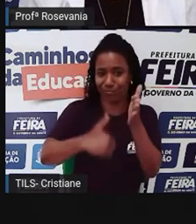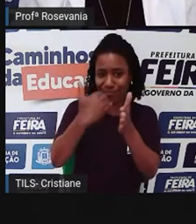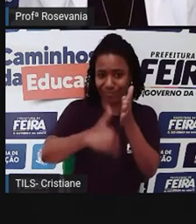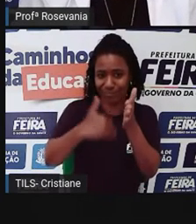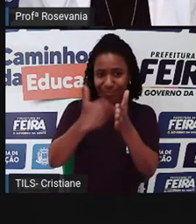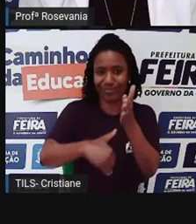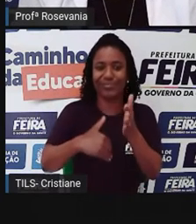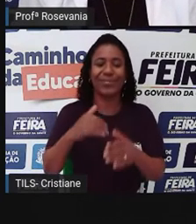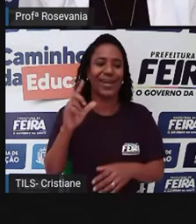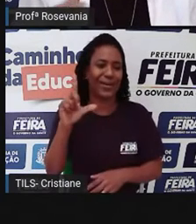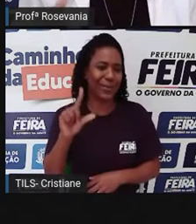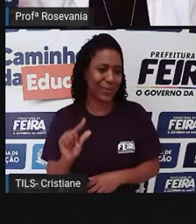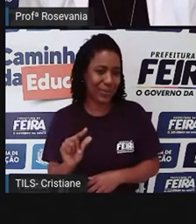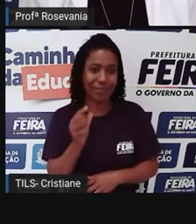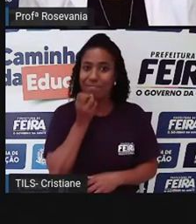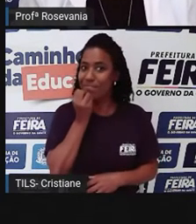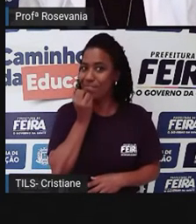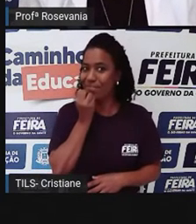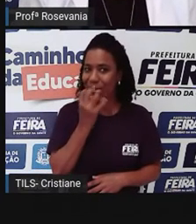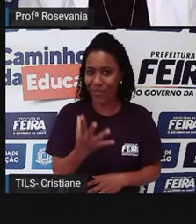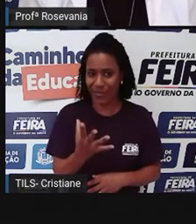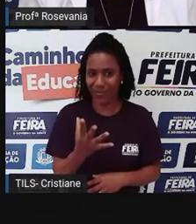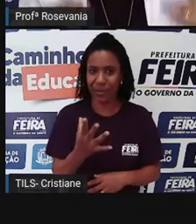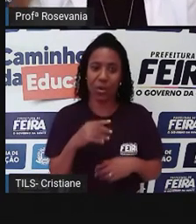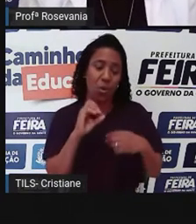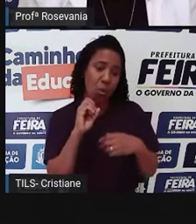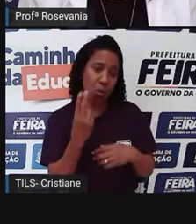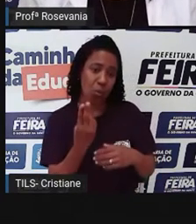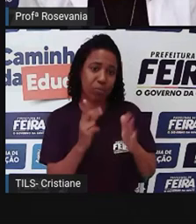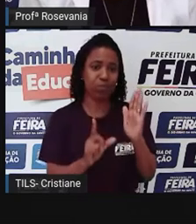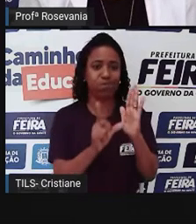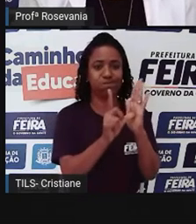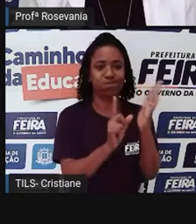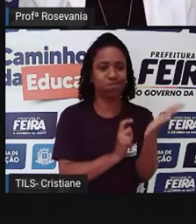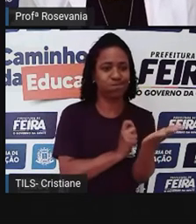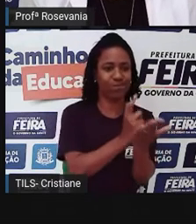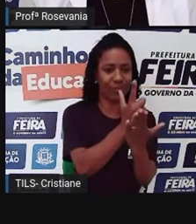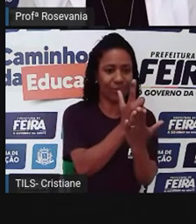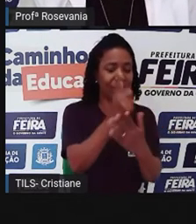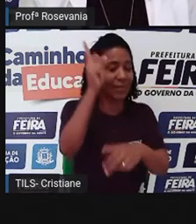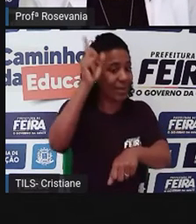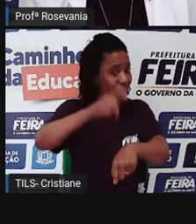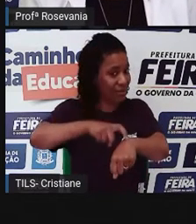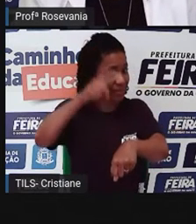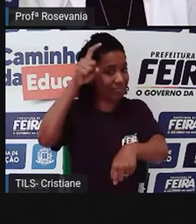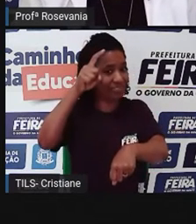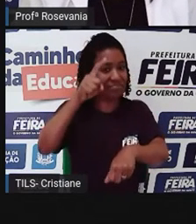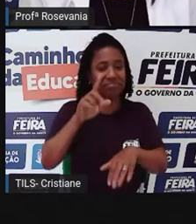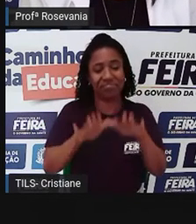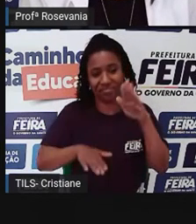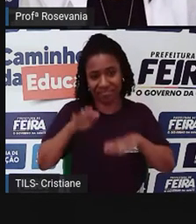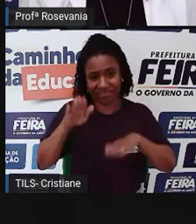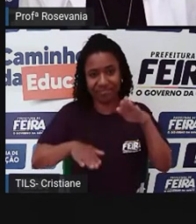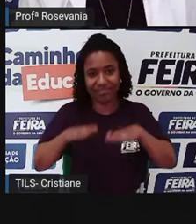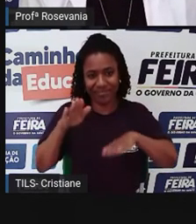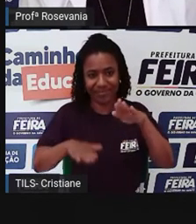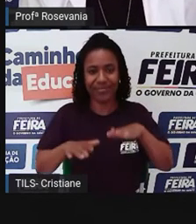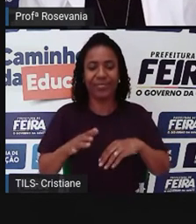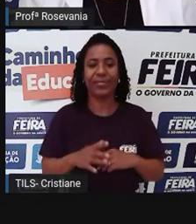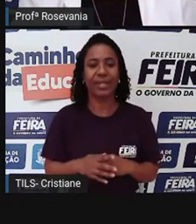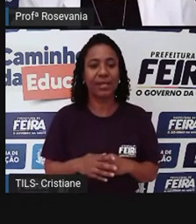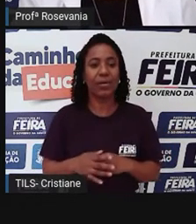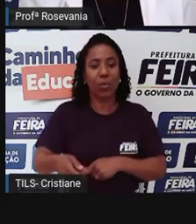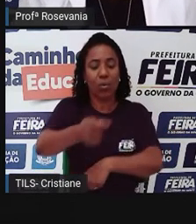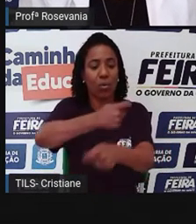acontece, né, você leva logo o produto da loja, vai dar a sua sorte lá na hora de comprar. Então é um comércio bastante atuante, tá